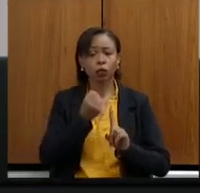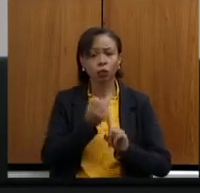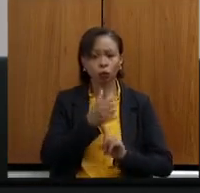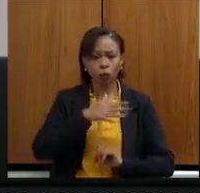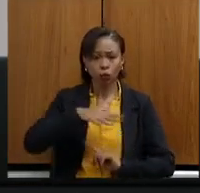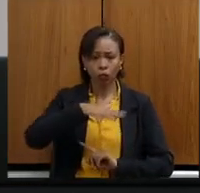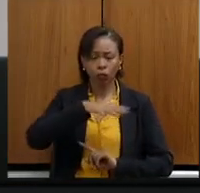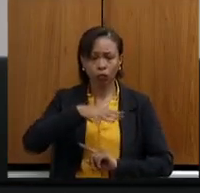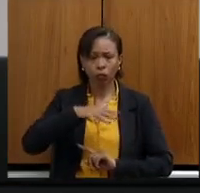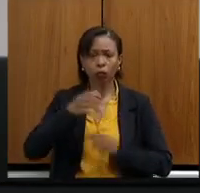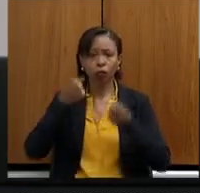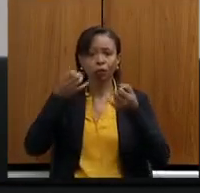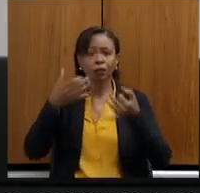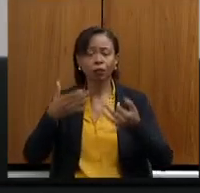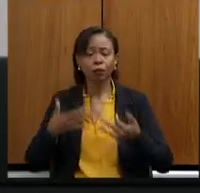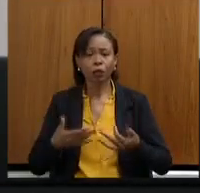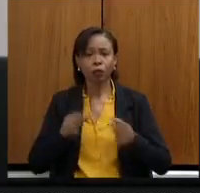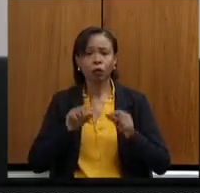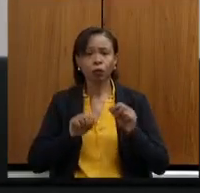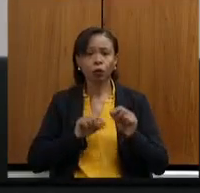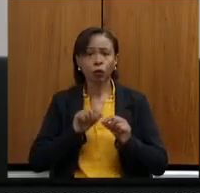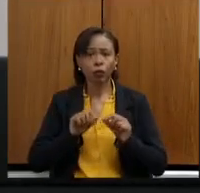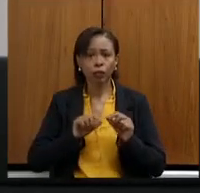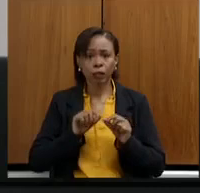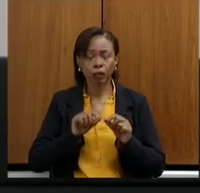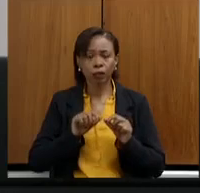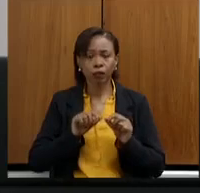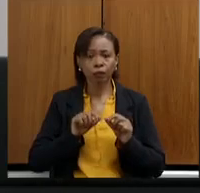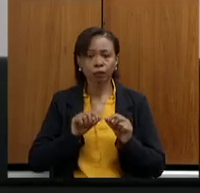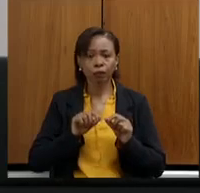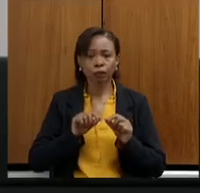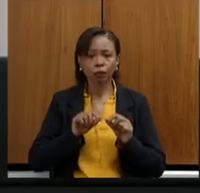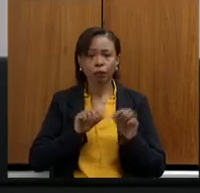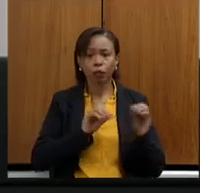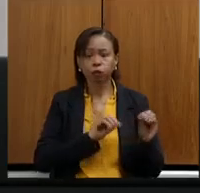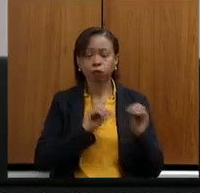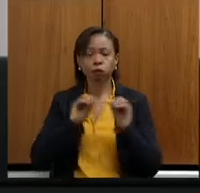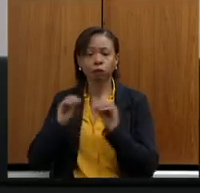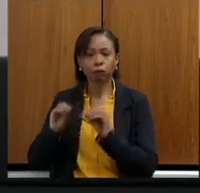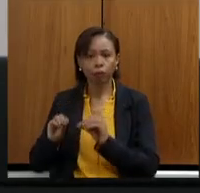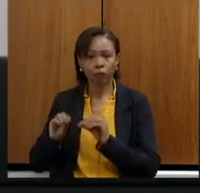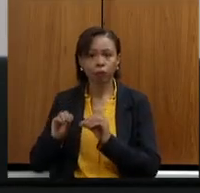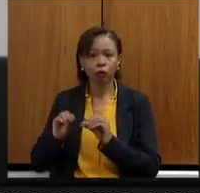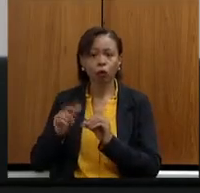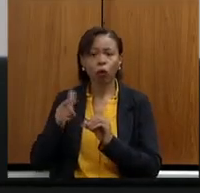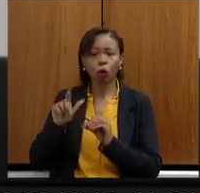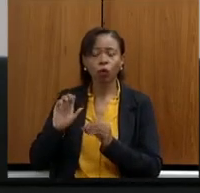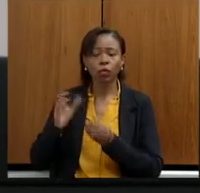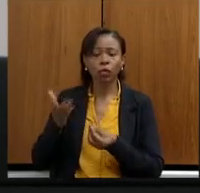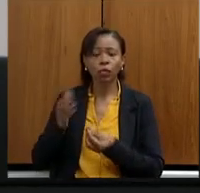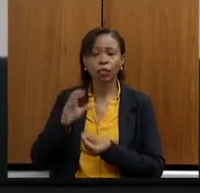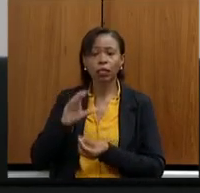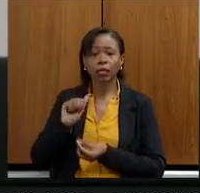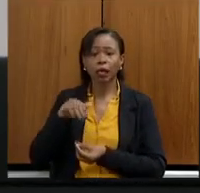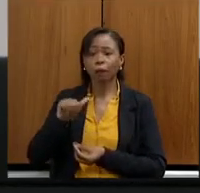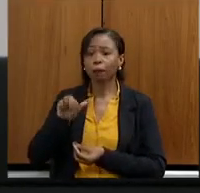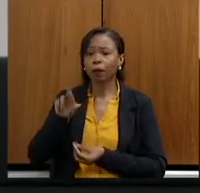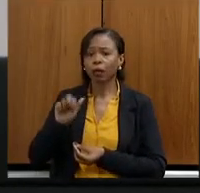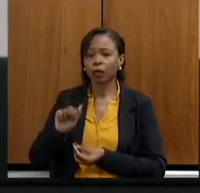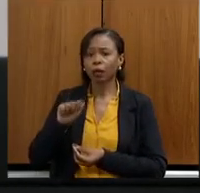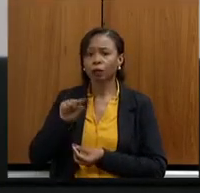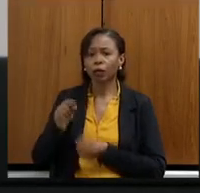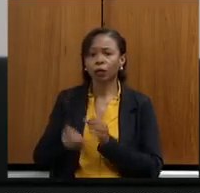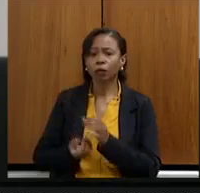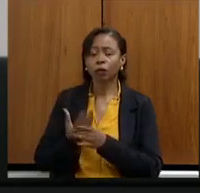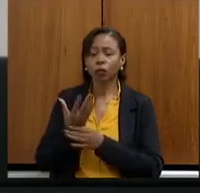qual a justificativa para retirada das atribuições características do plenário transferidas para as câmaras técnicas, qual o motivo da criação da Câmara